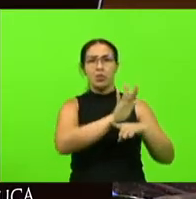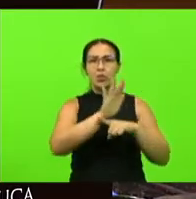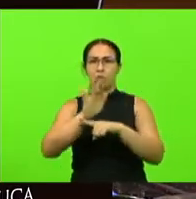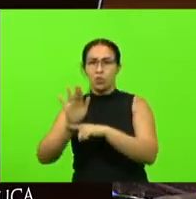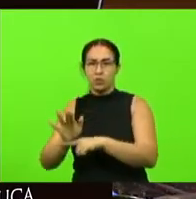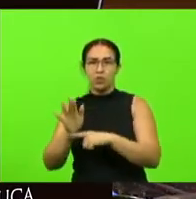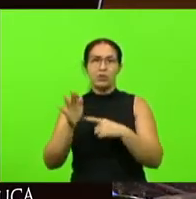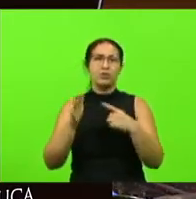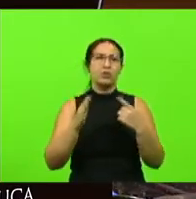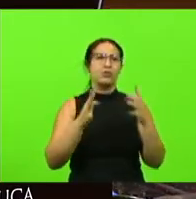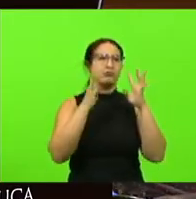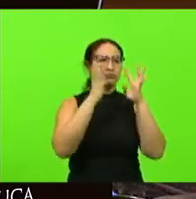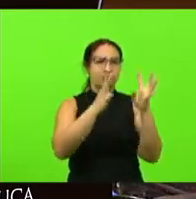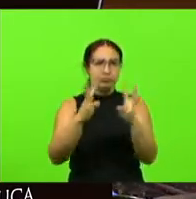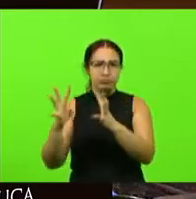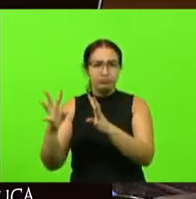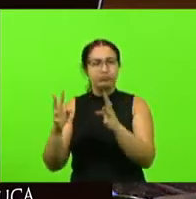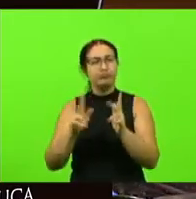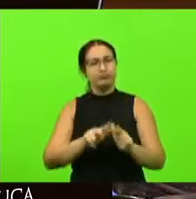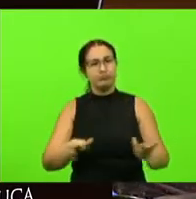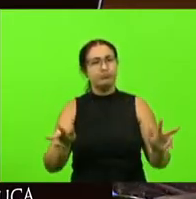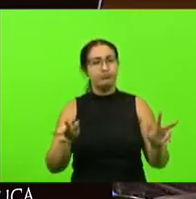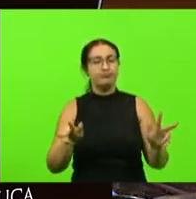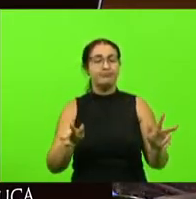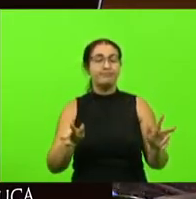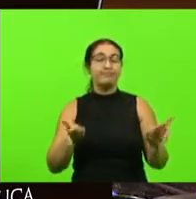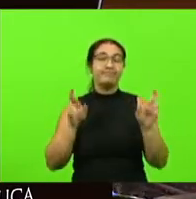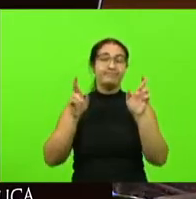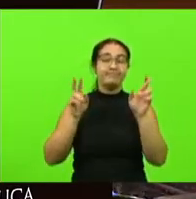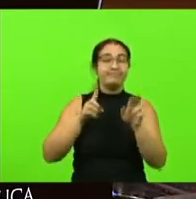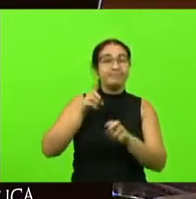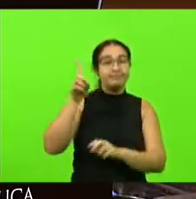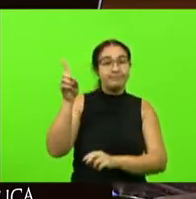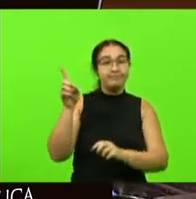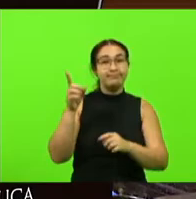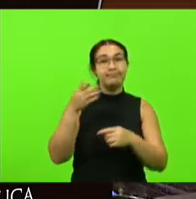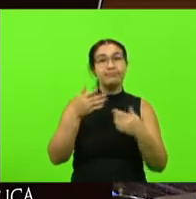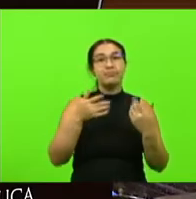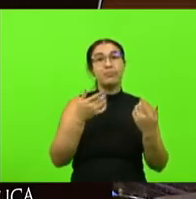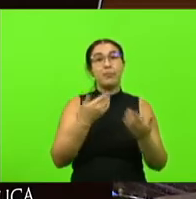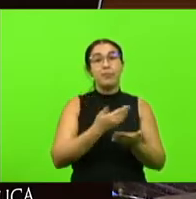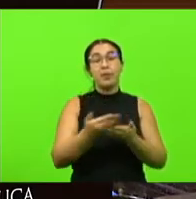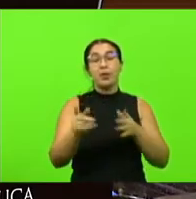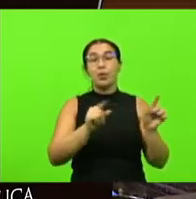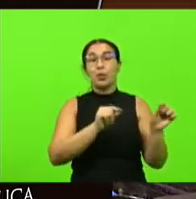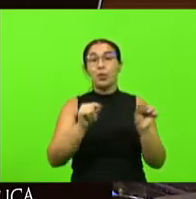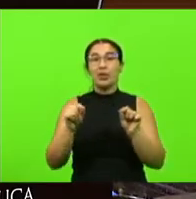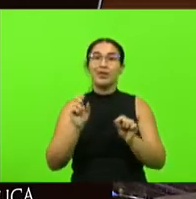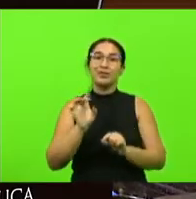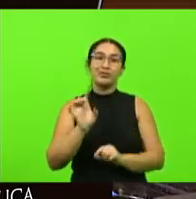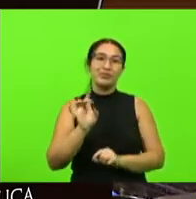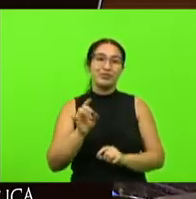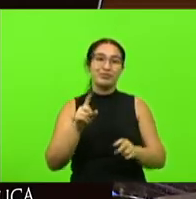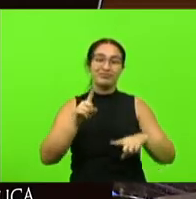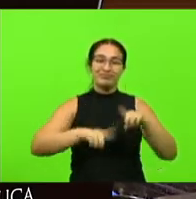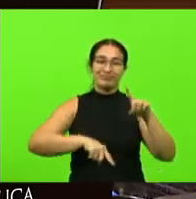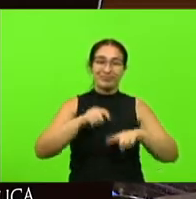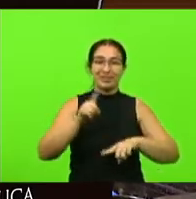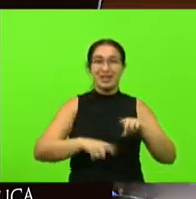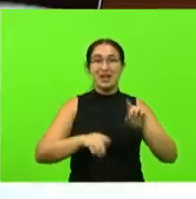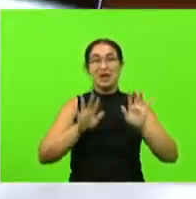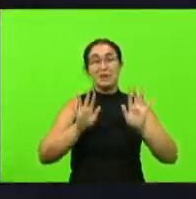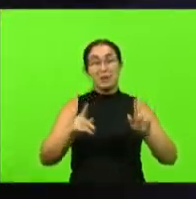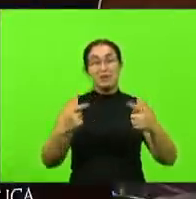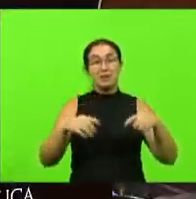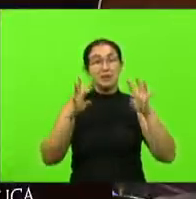fazendo o seu papel e graças a Deus que as perdas foram só materiais não é mas temos que nos antenar